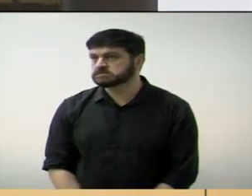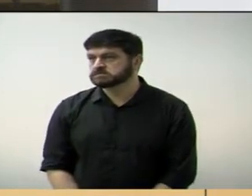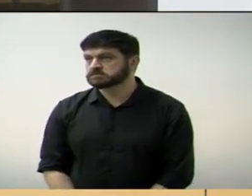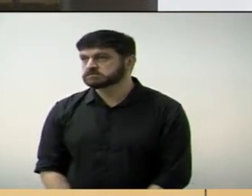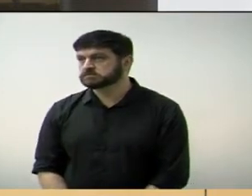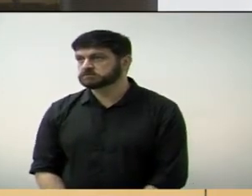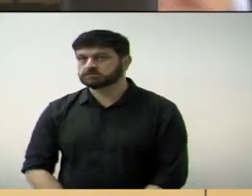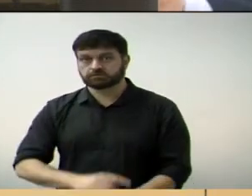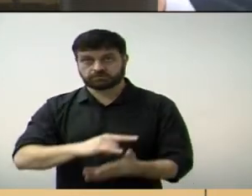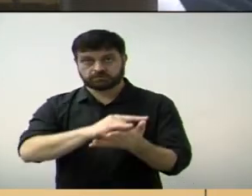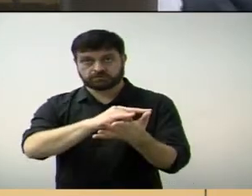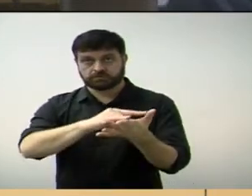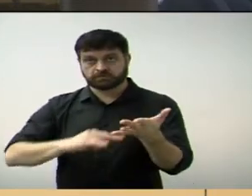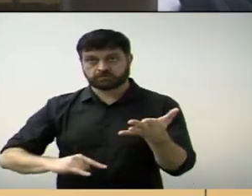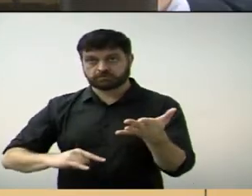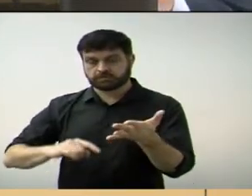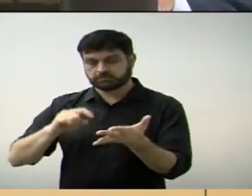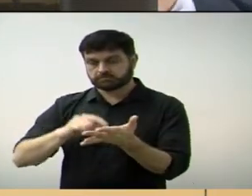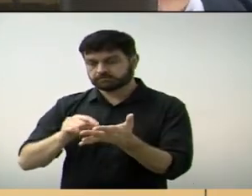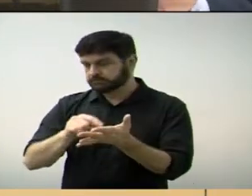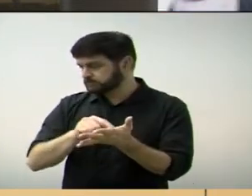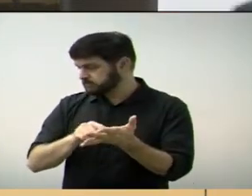As moções estão em votação.